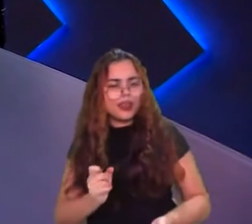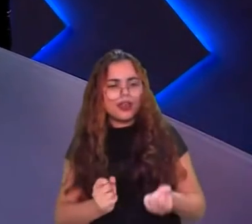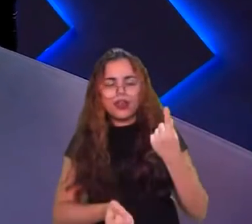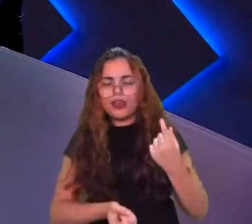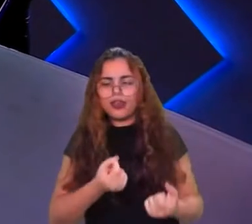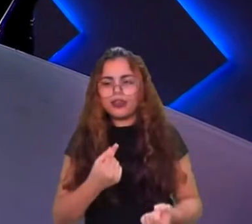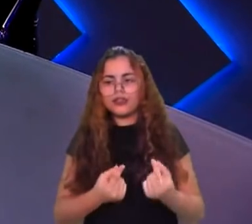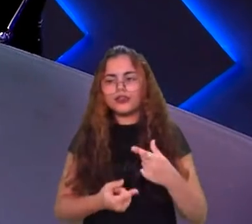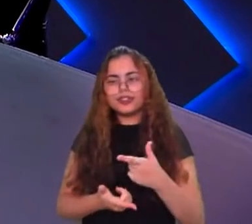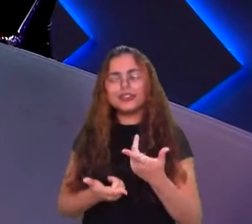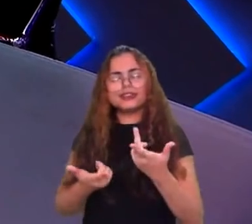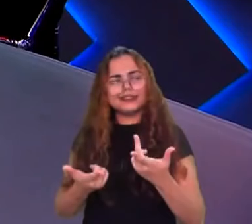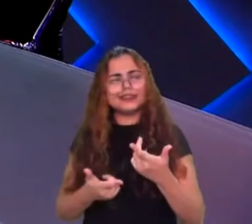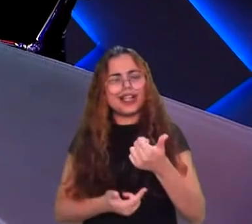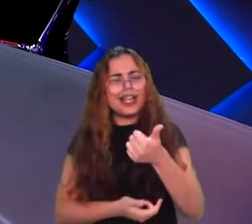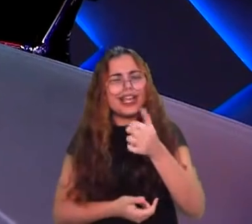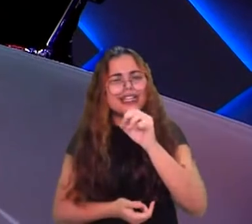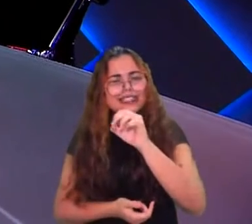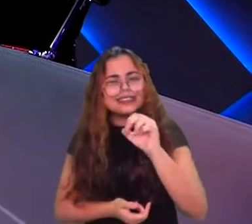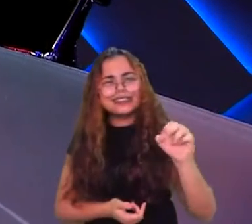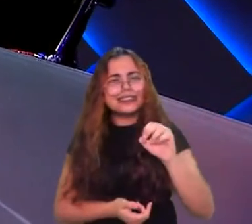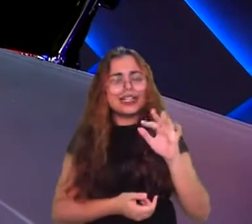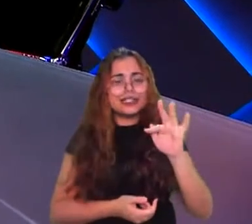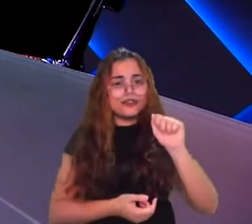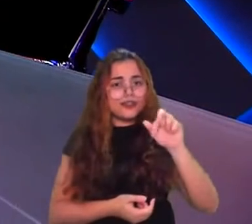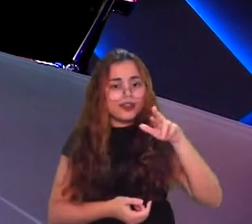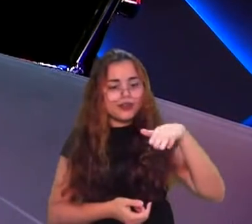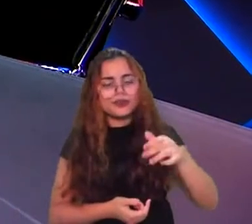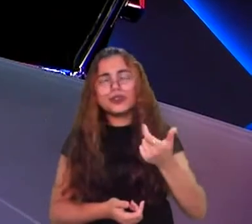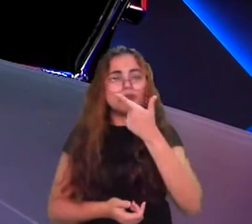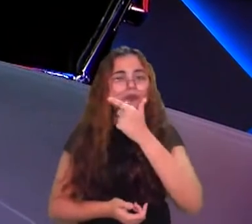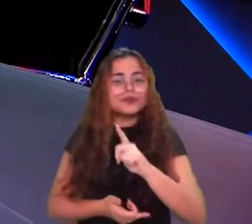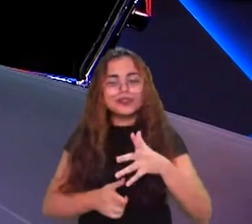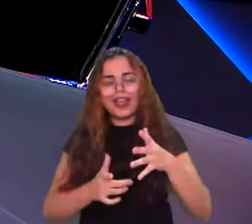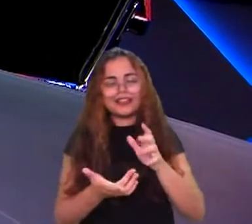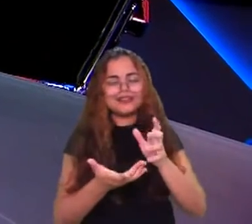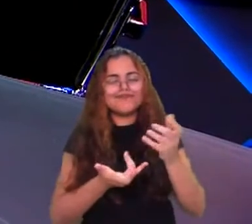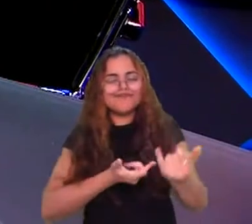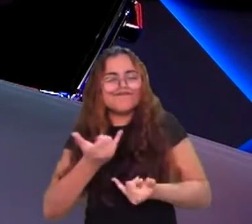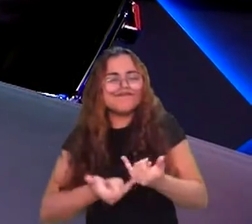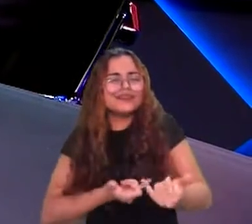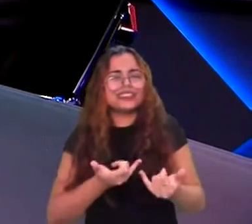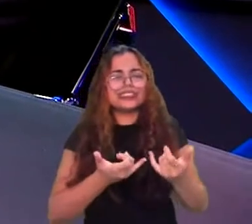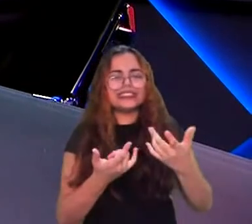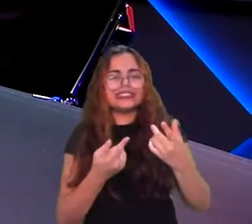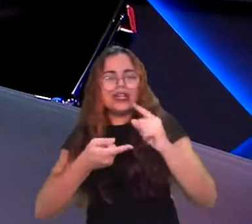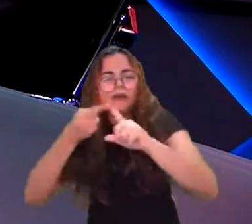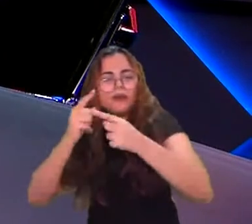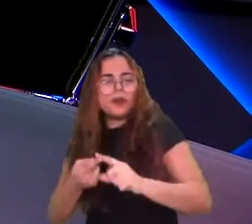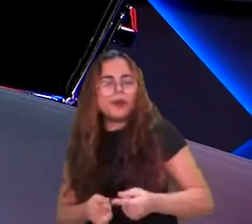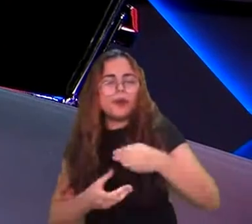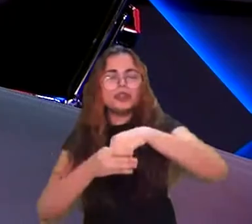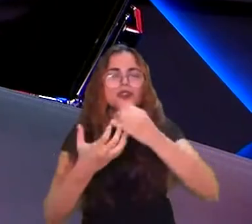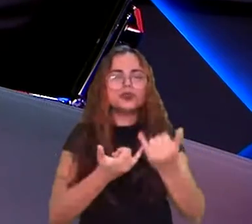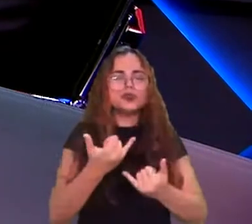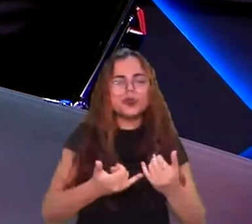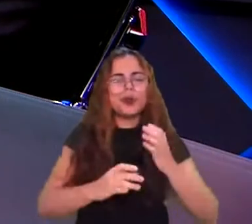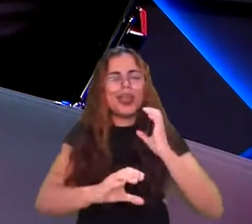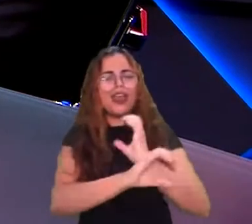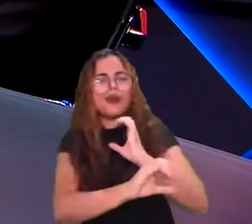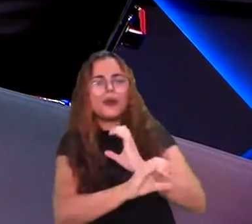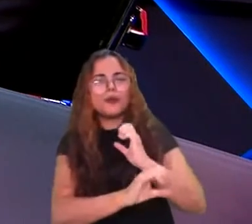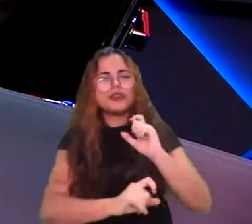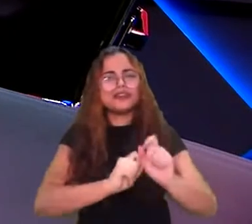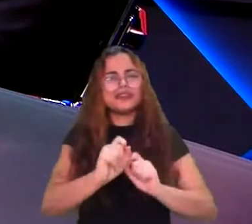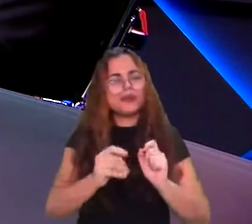clicar no jogo? O que que passa aí? É dificuldade de comunicação? É de se entender? Um usou o sabonete do